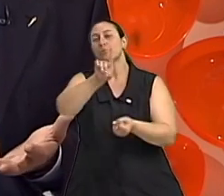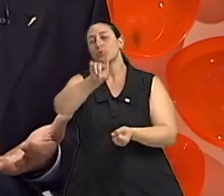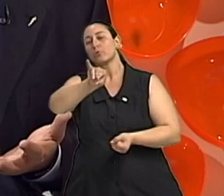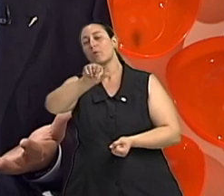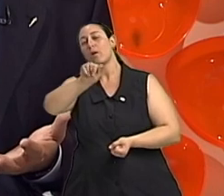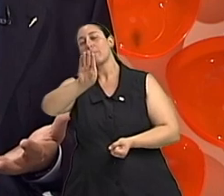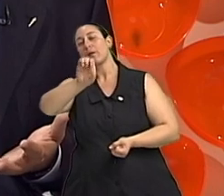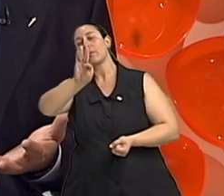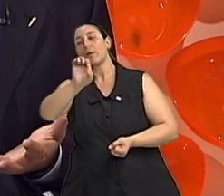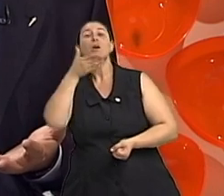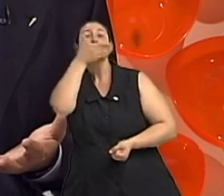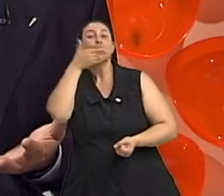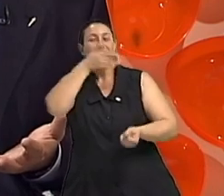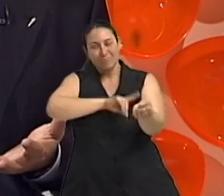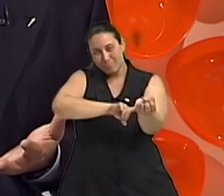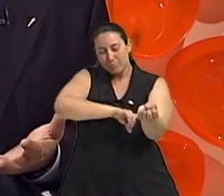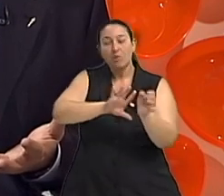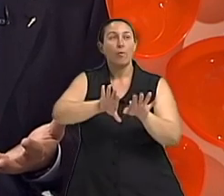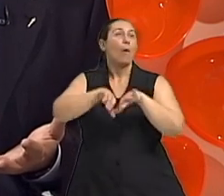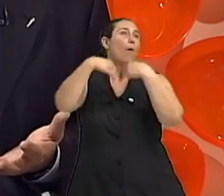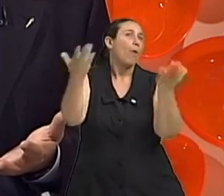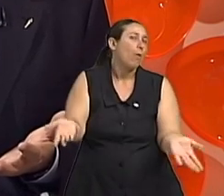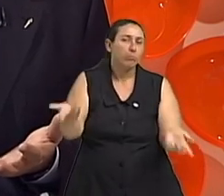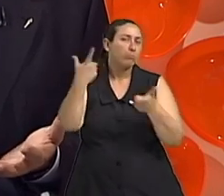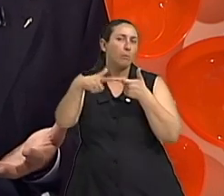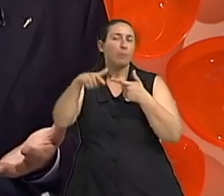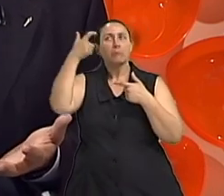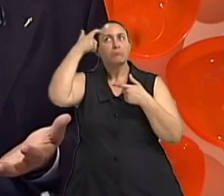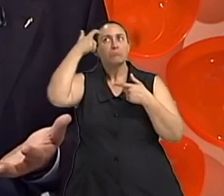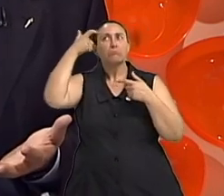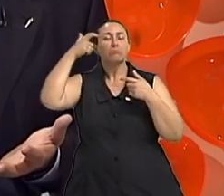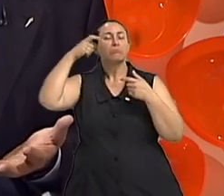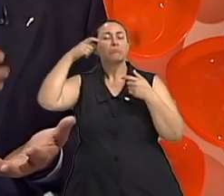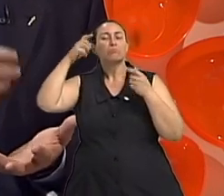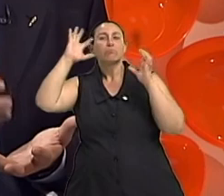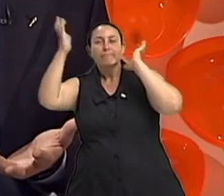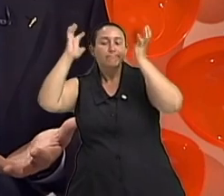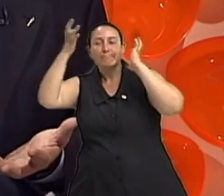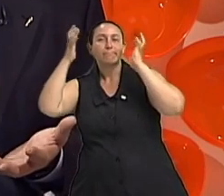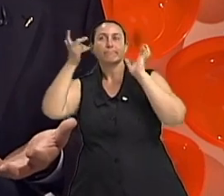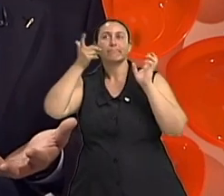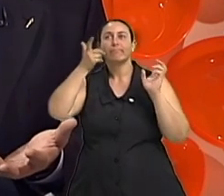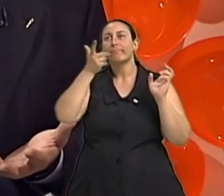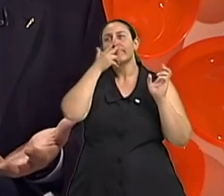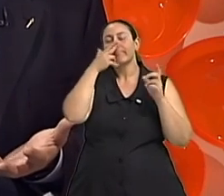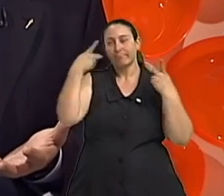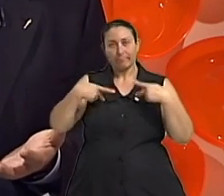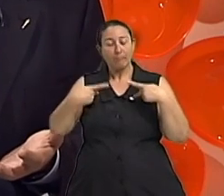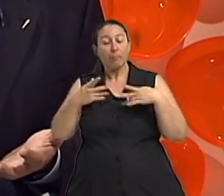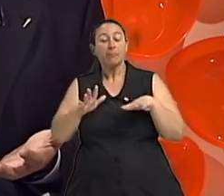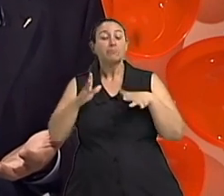como problemas neurológicos de isquemia cerebral essas doenças também